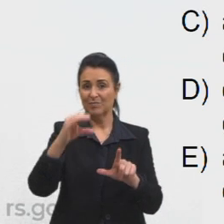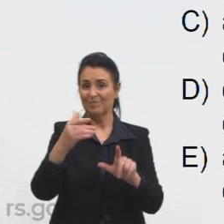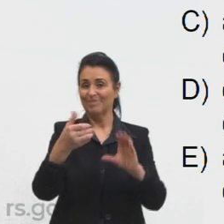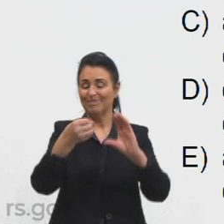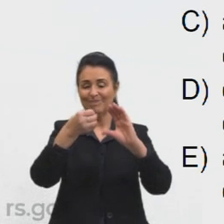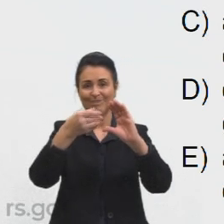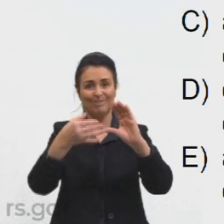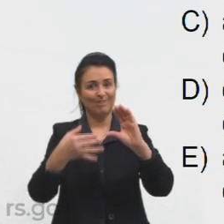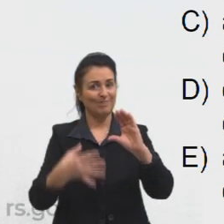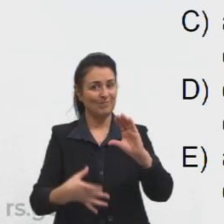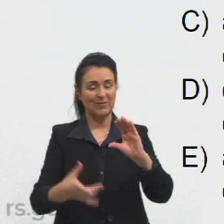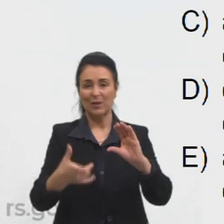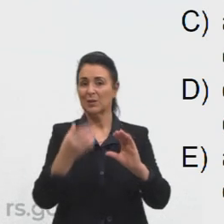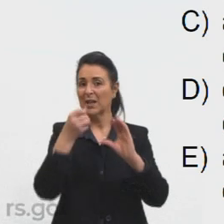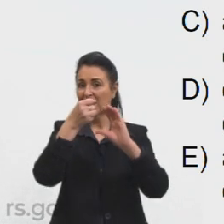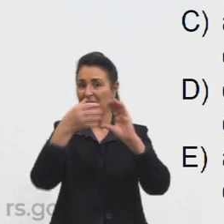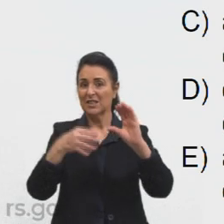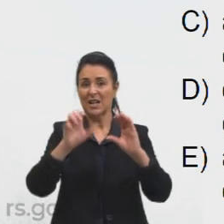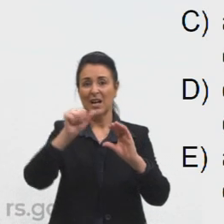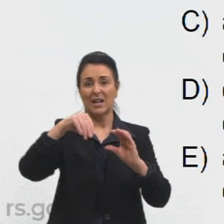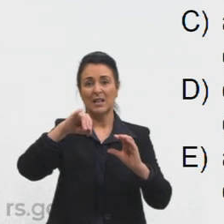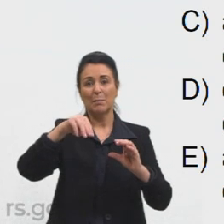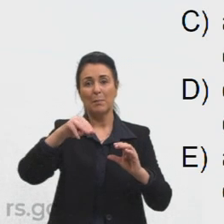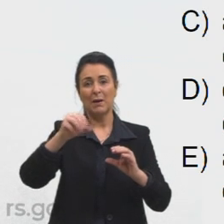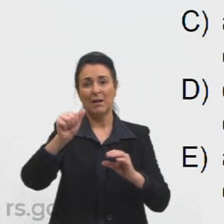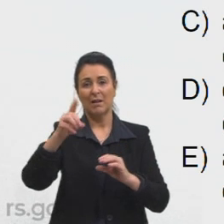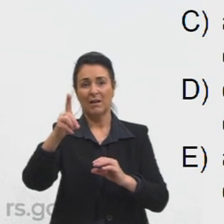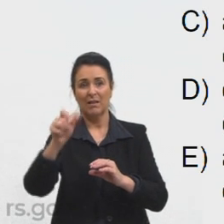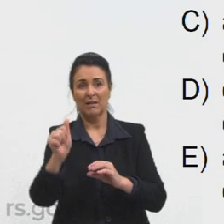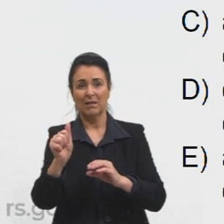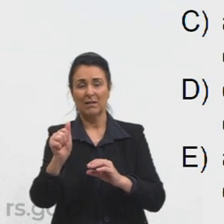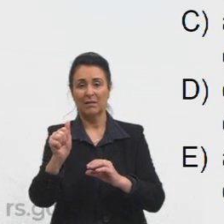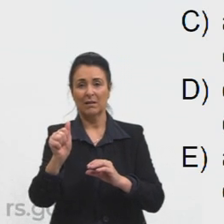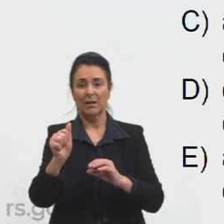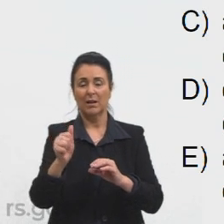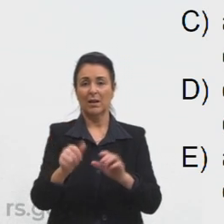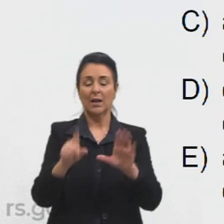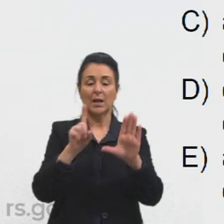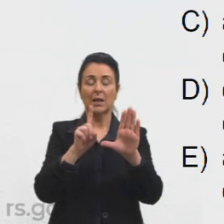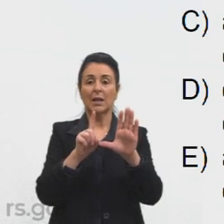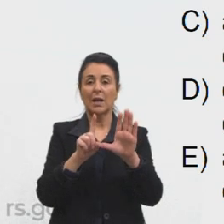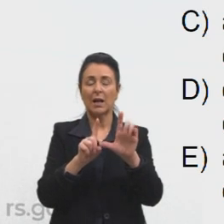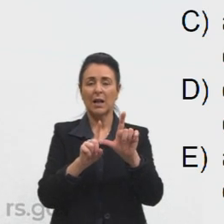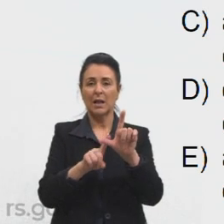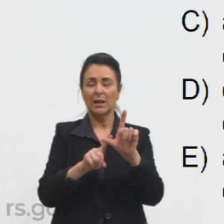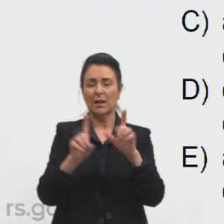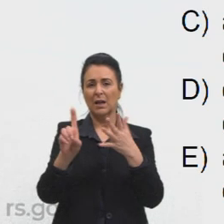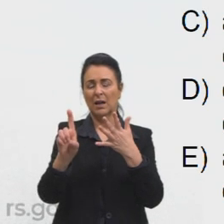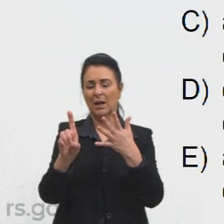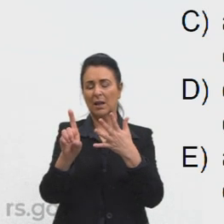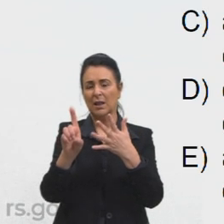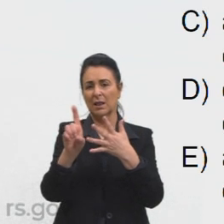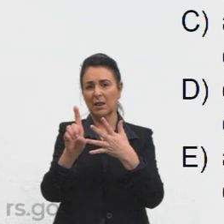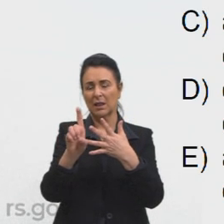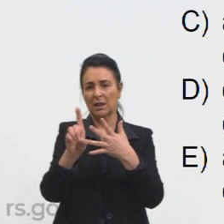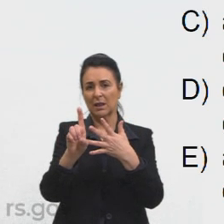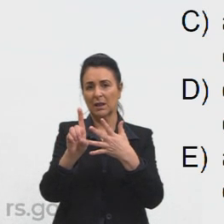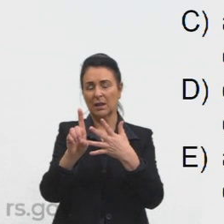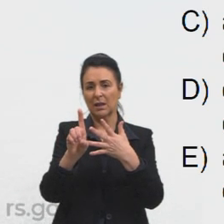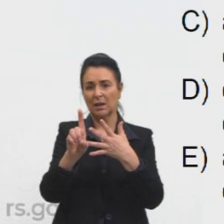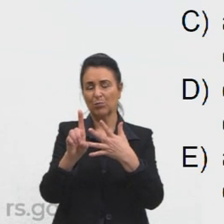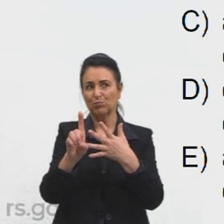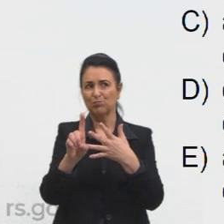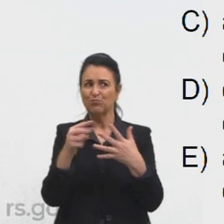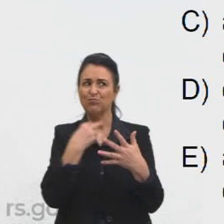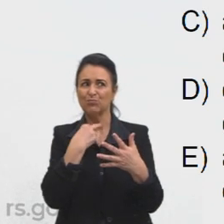animadas nos dois textos de pedra na letra B a gente não pode